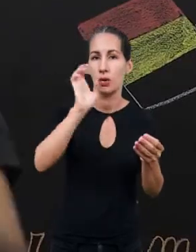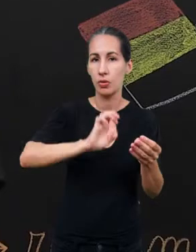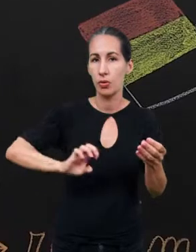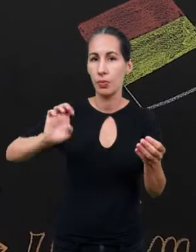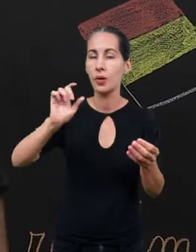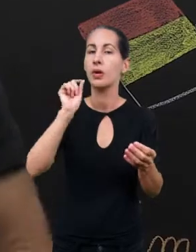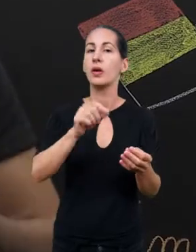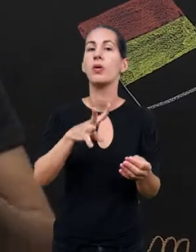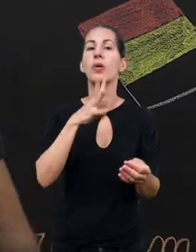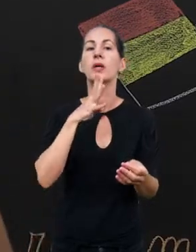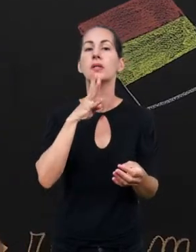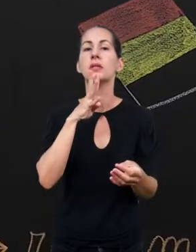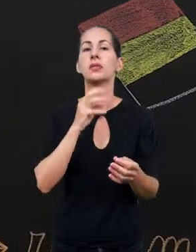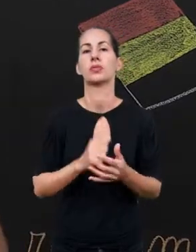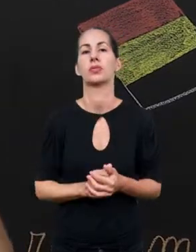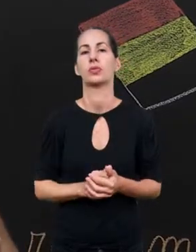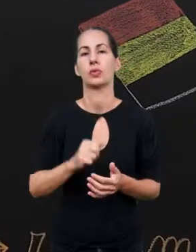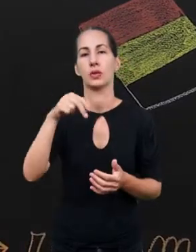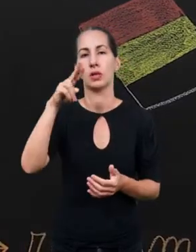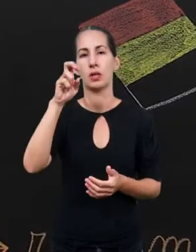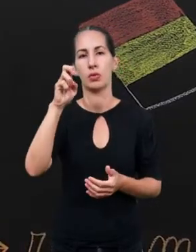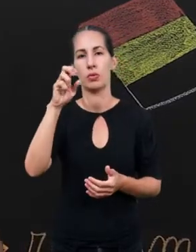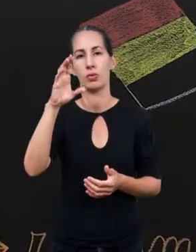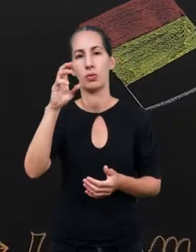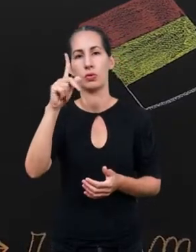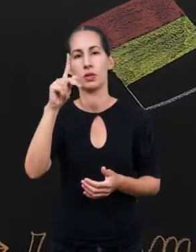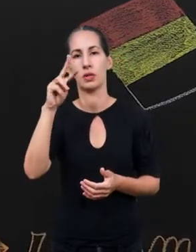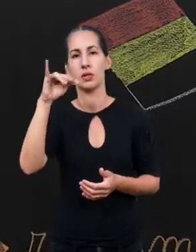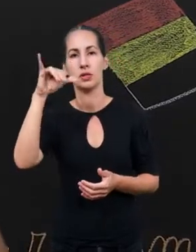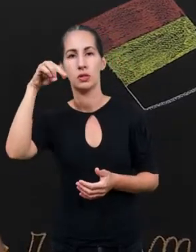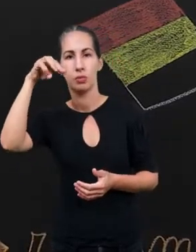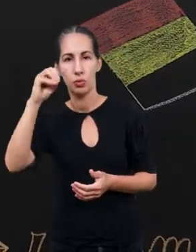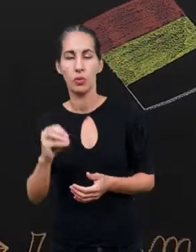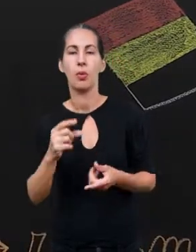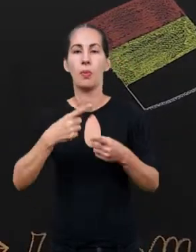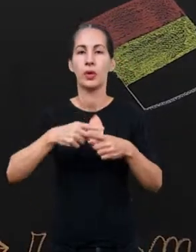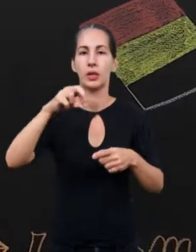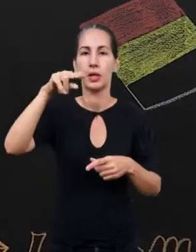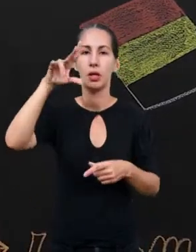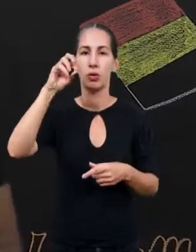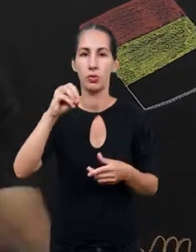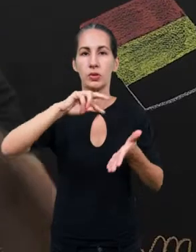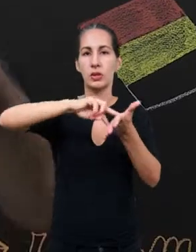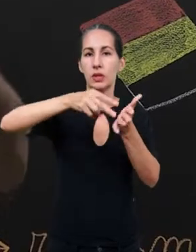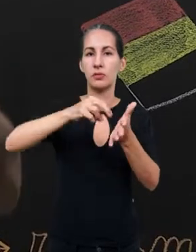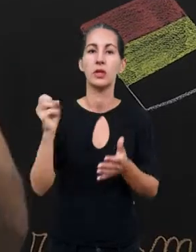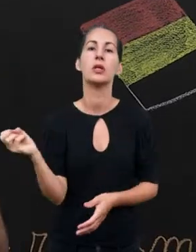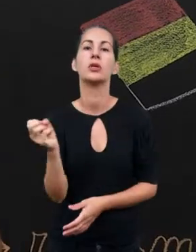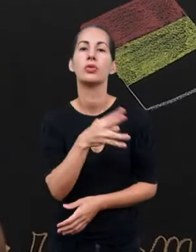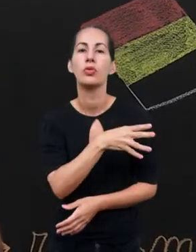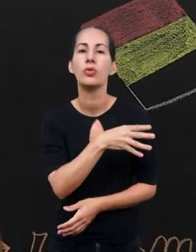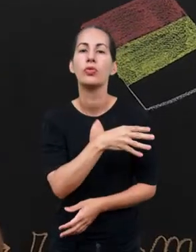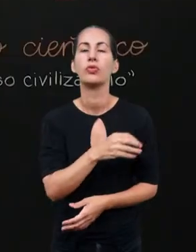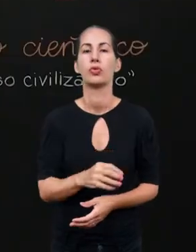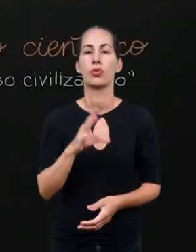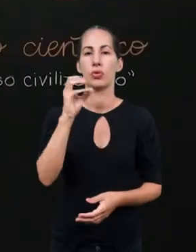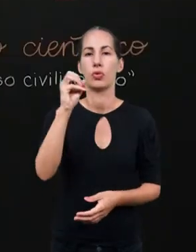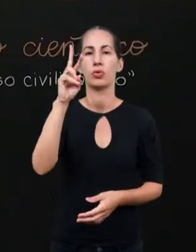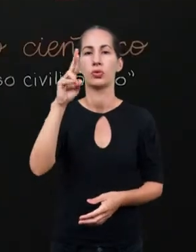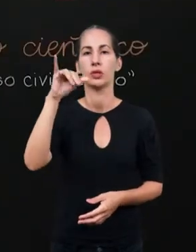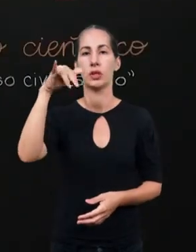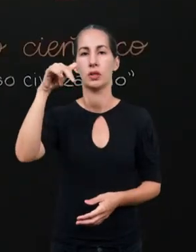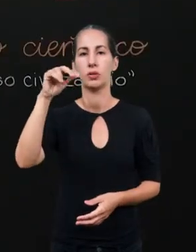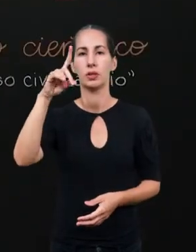fenômeno é conhecido como neocolonialismo. E por que neo? Neo significa novo. Um novo colonialismo.